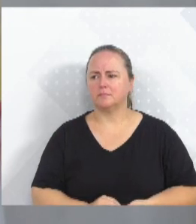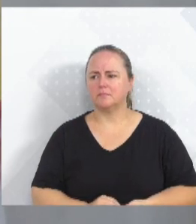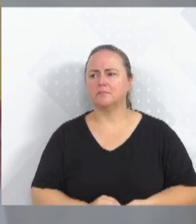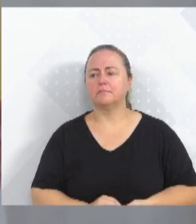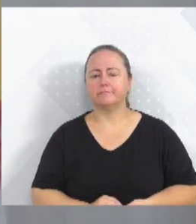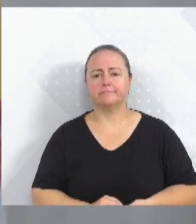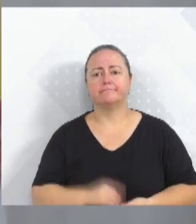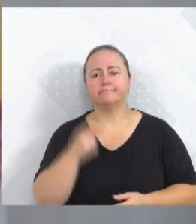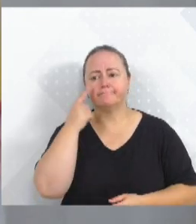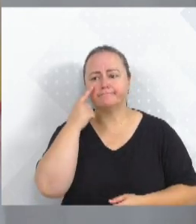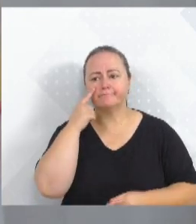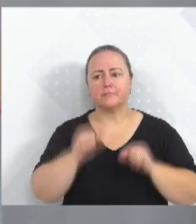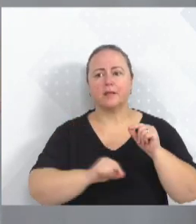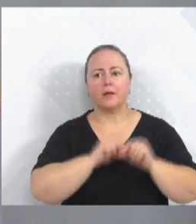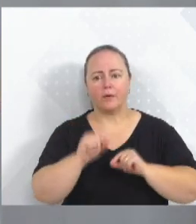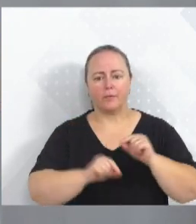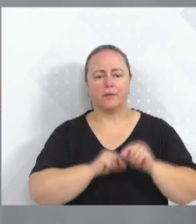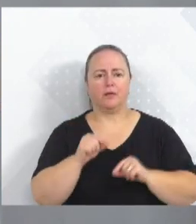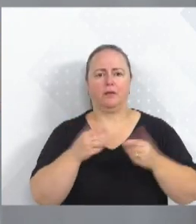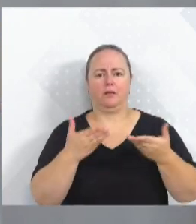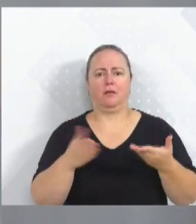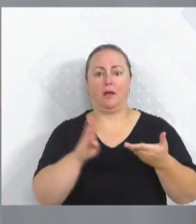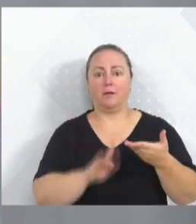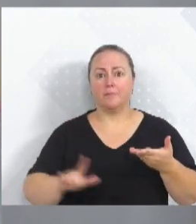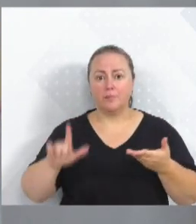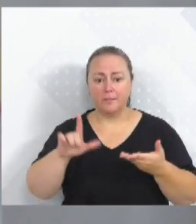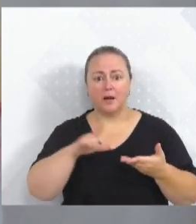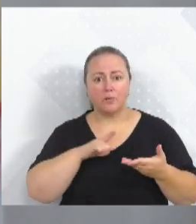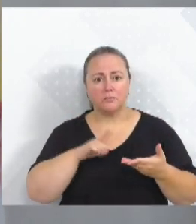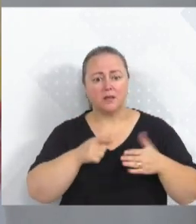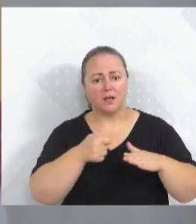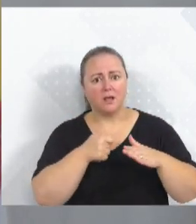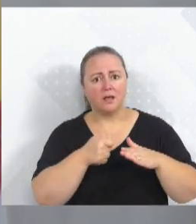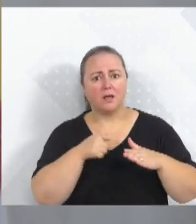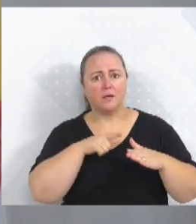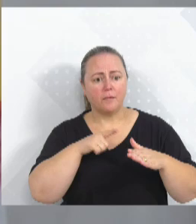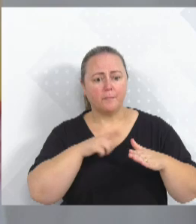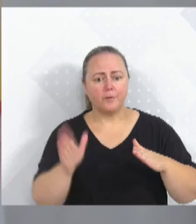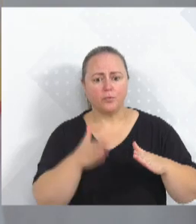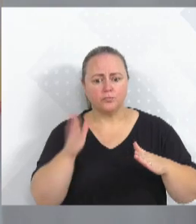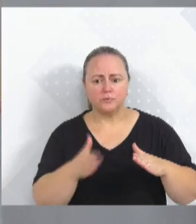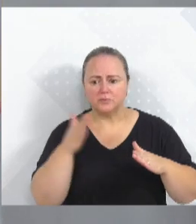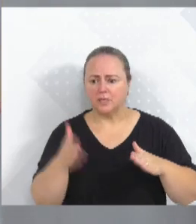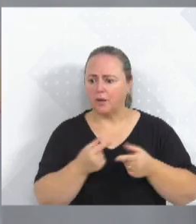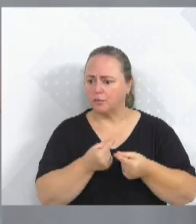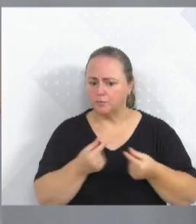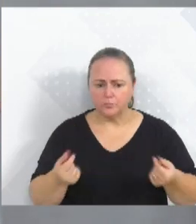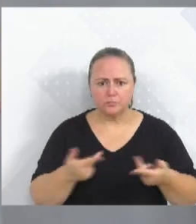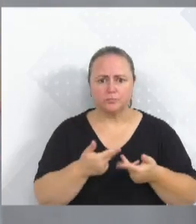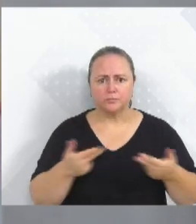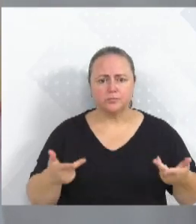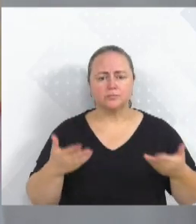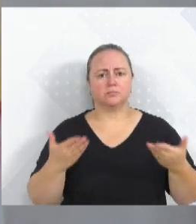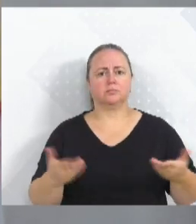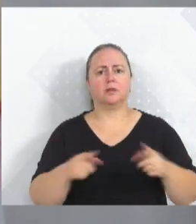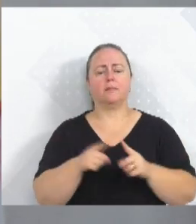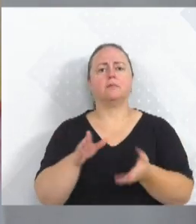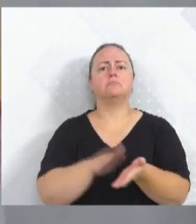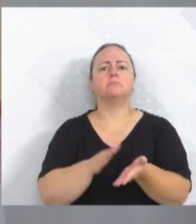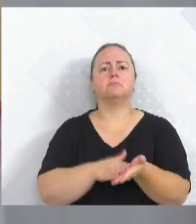e um gerador. O que é isso para uma cidade que produz aqui? Não é nada. Então, o que a gente tem que cobrar?